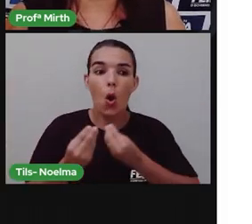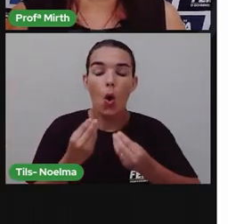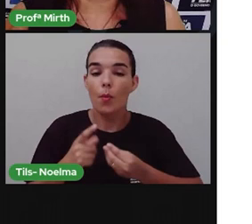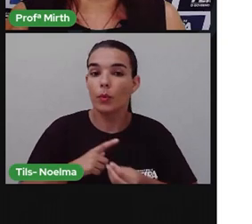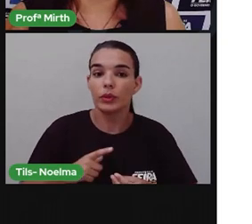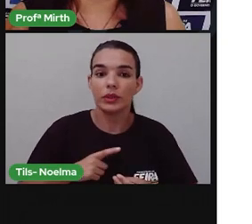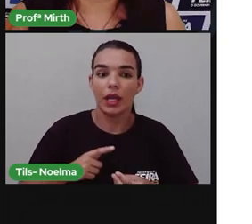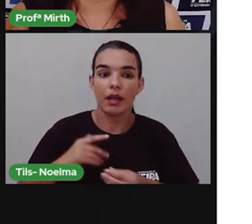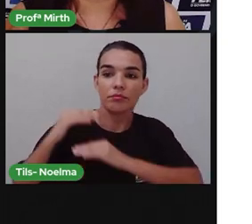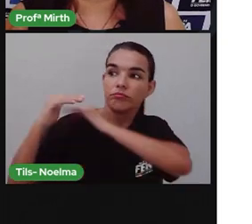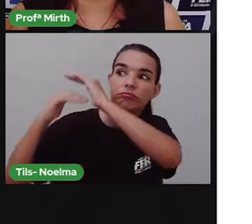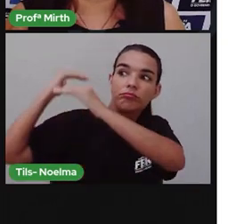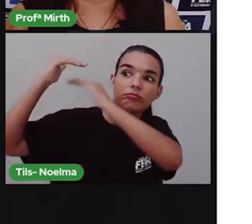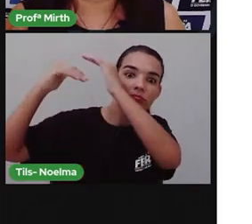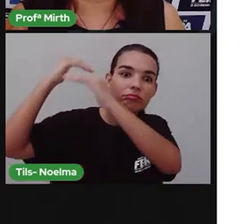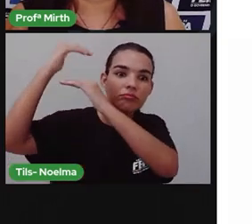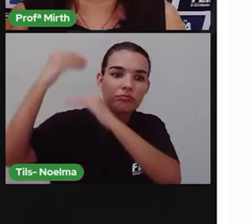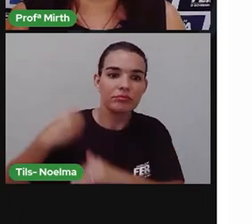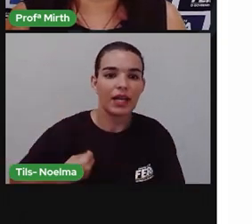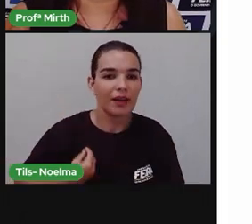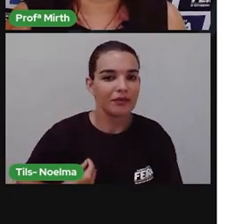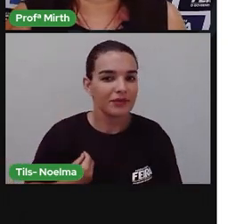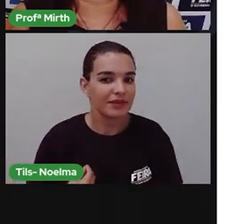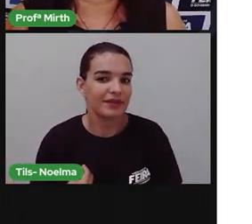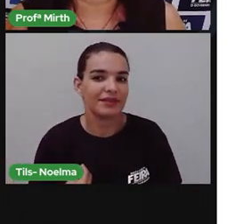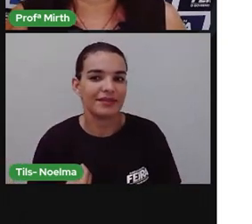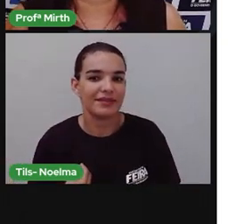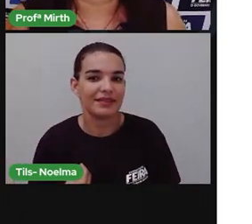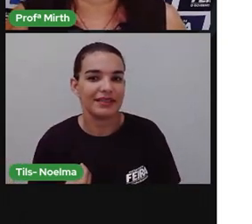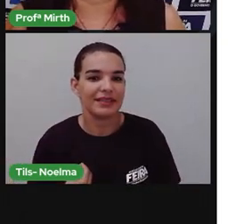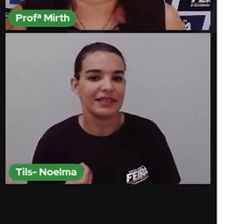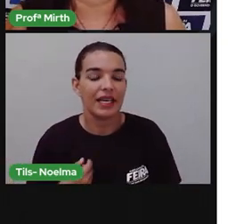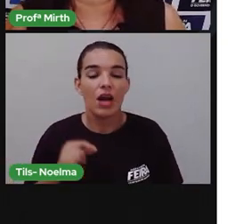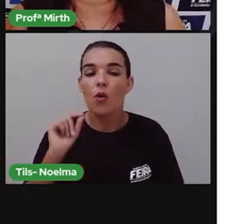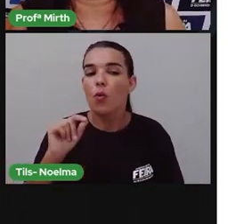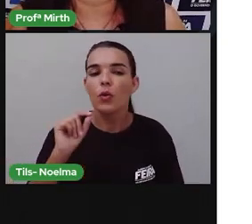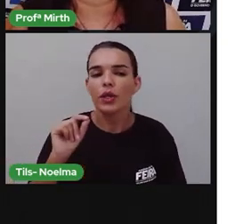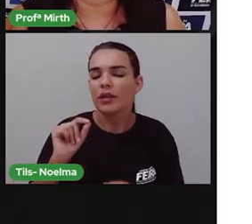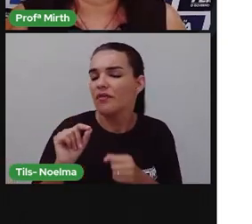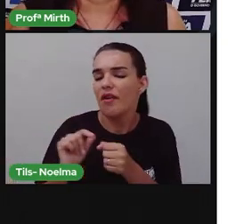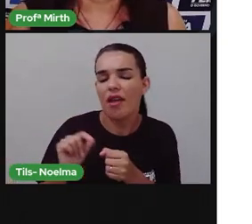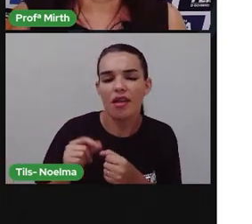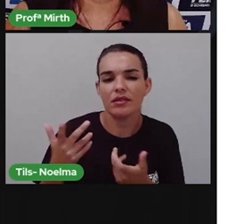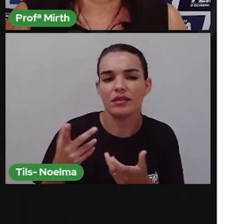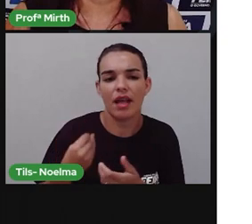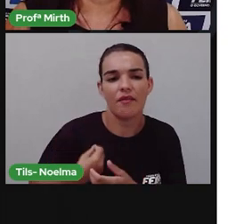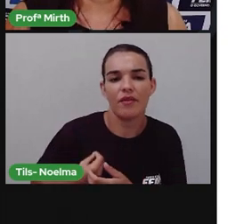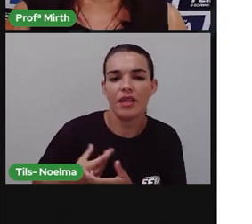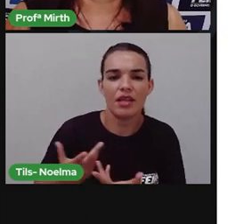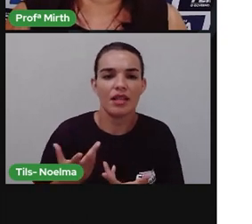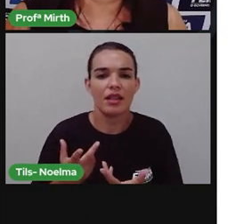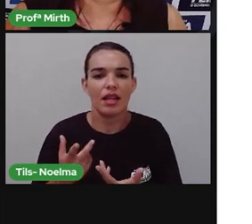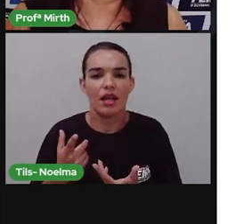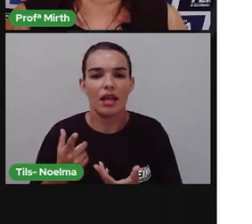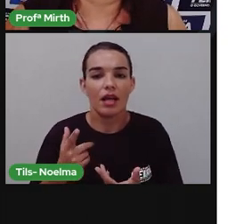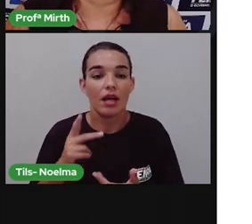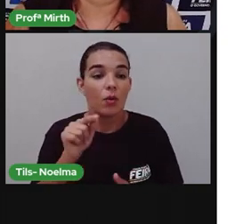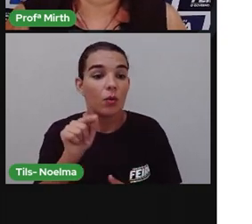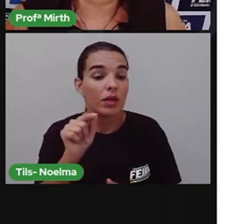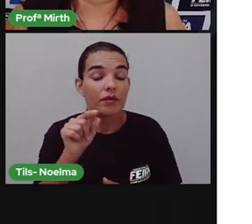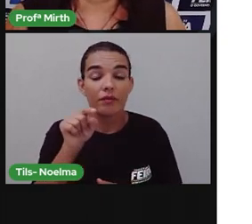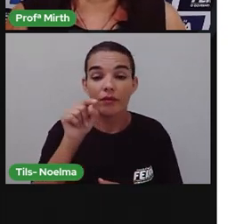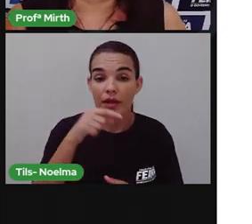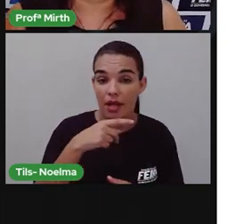Atos que podem servir de exemplo, coisas que ela fez ou faz, né? E que jamais você